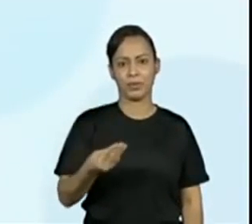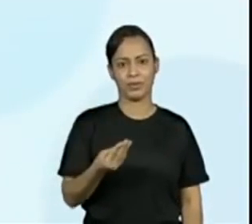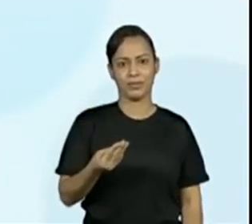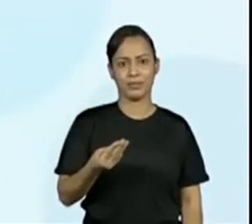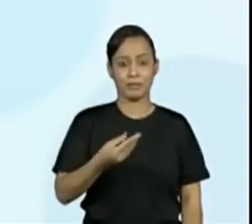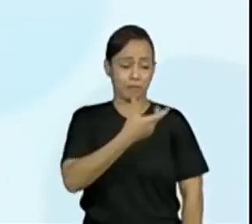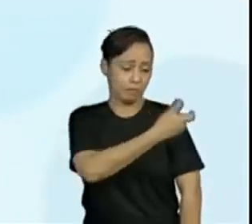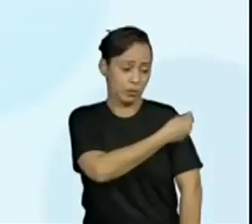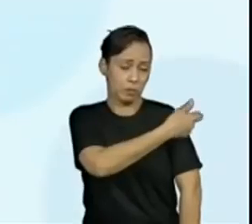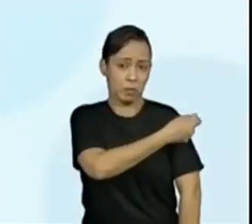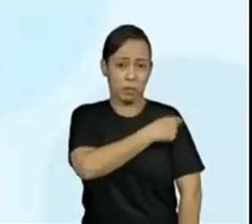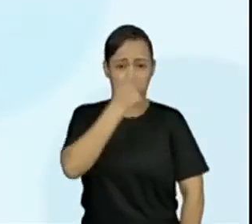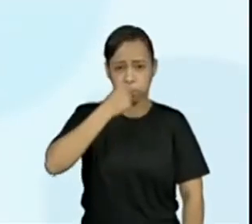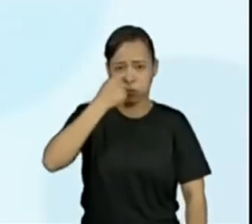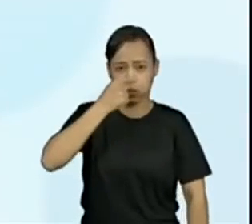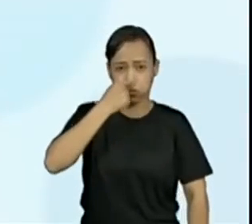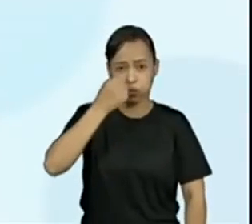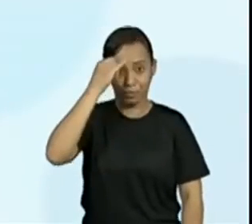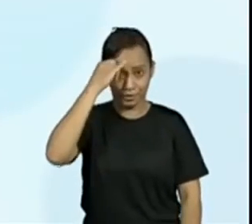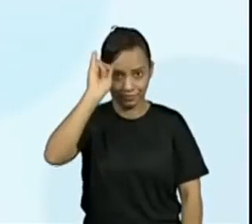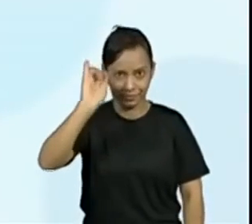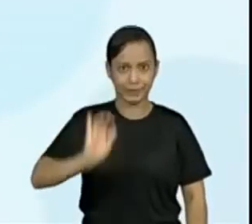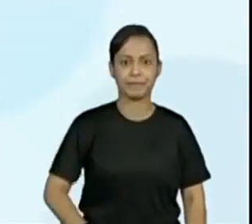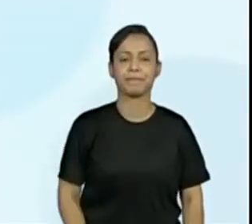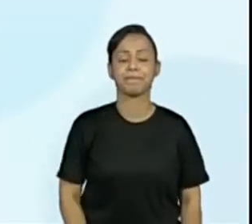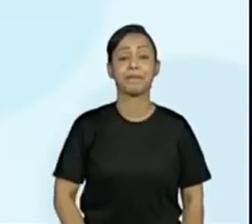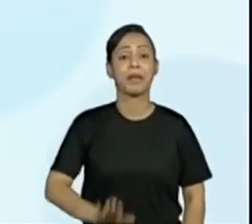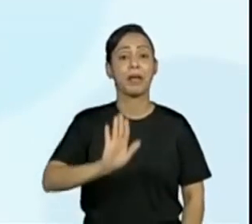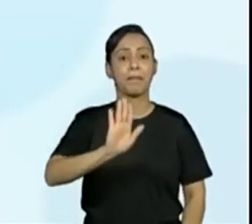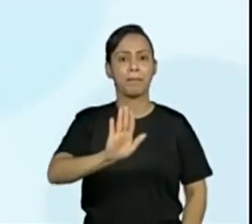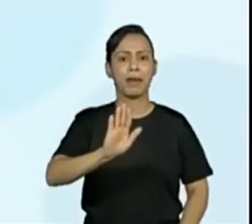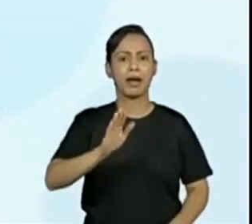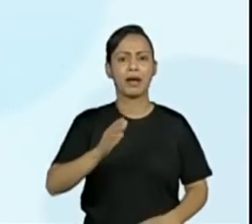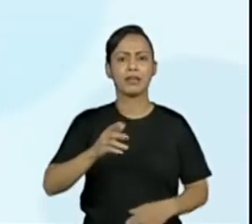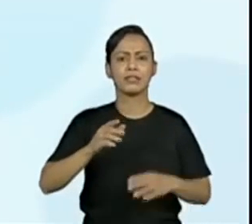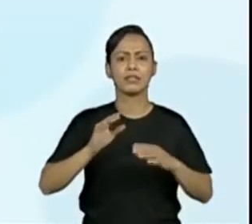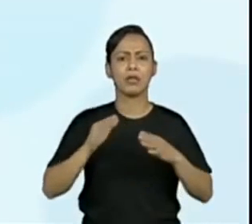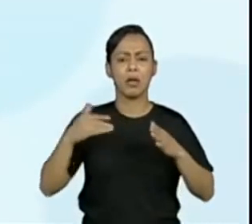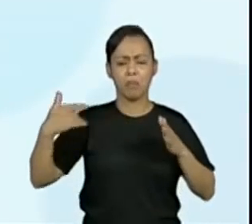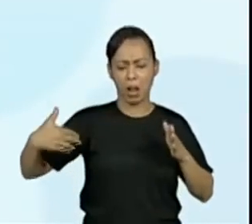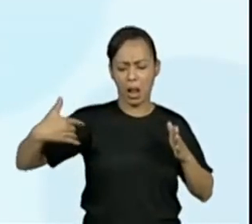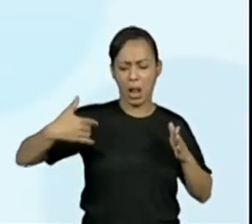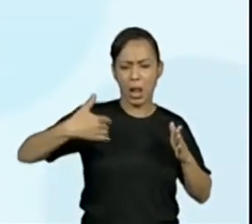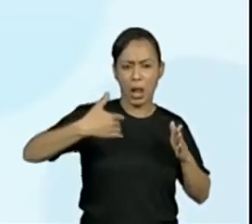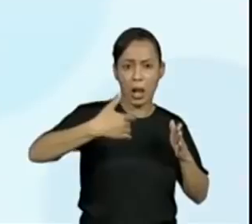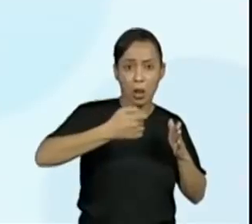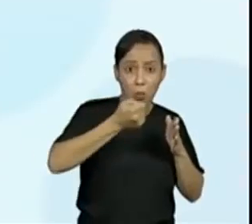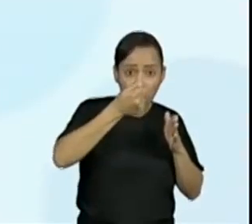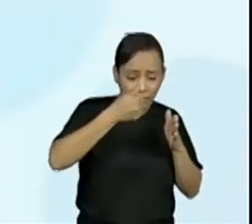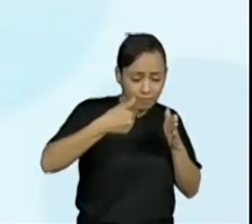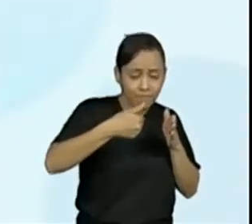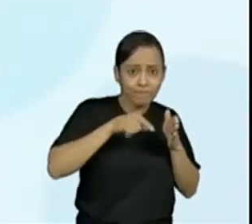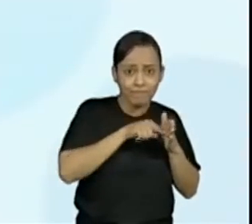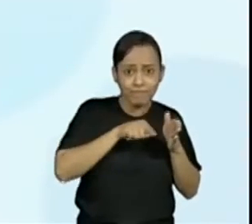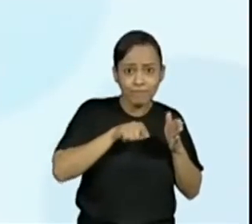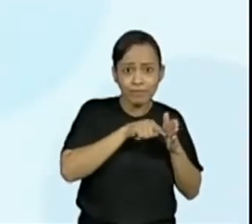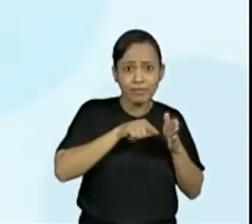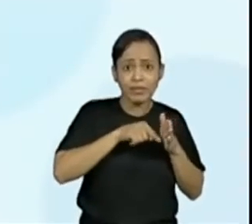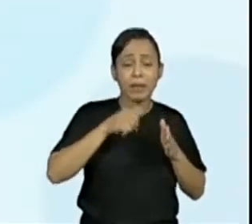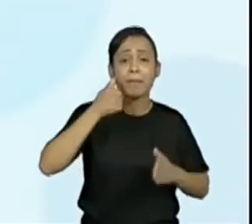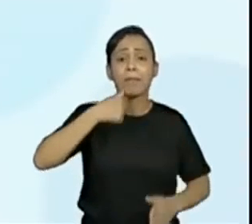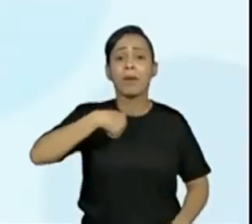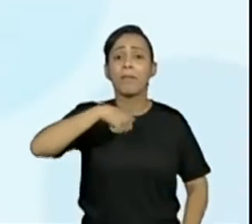Porém, há poucos dias do fim da campanha, 60% das crianças e das